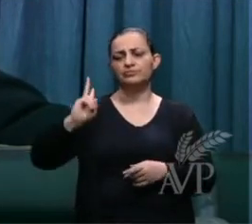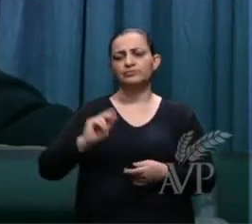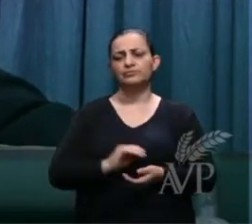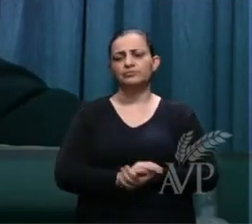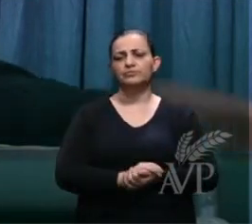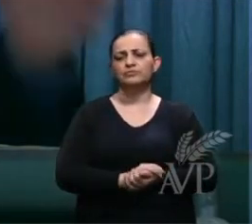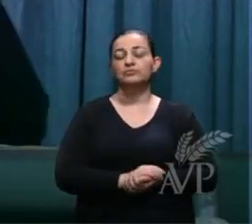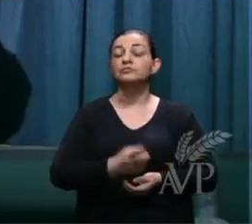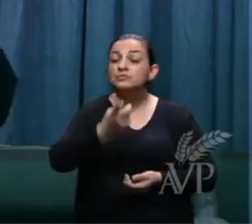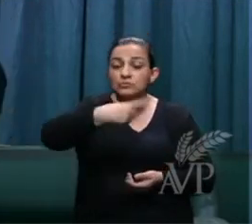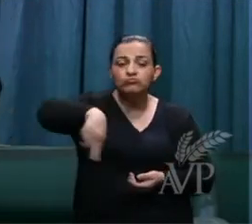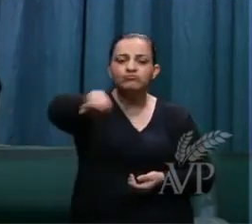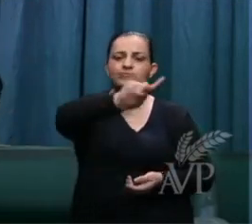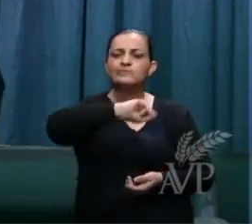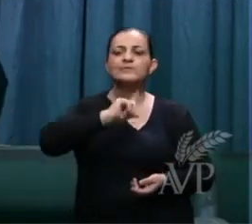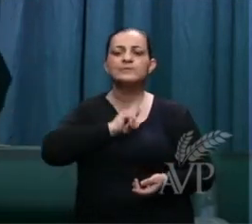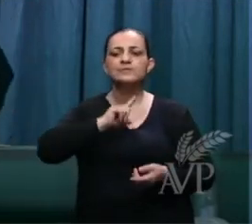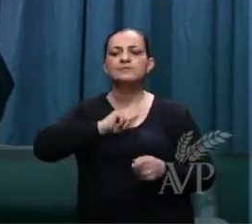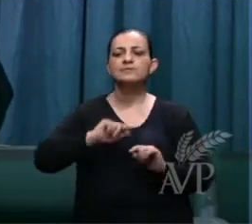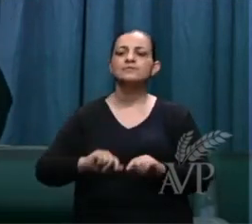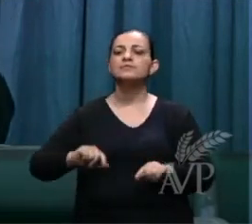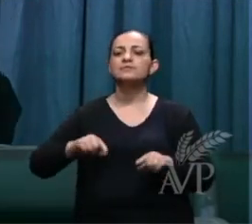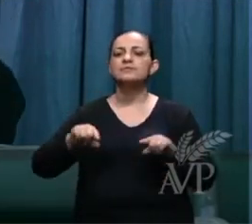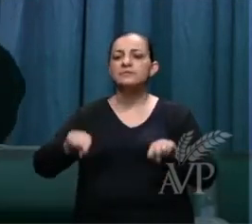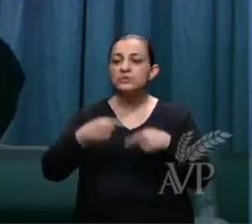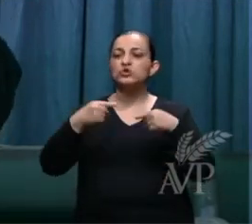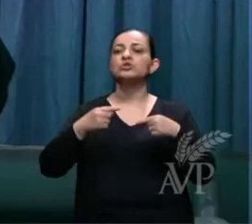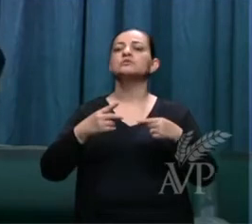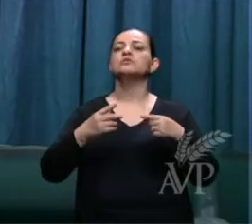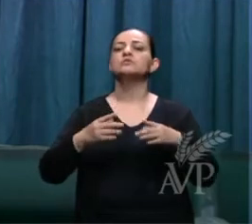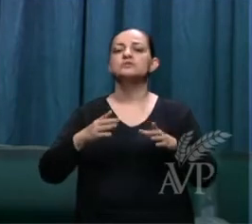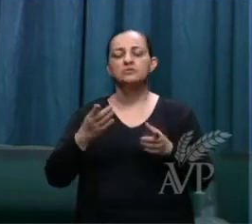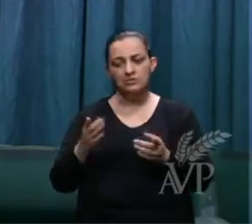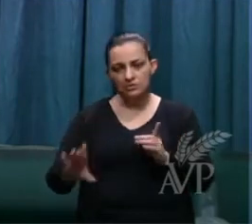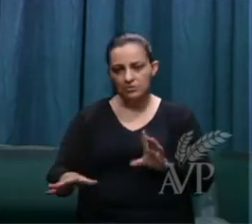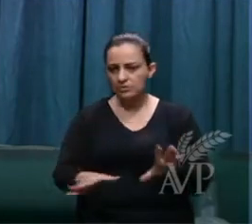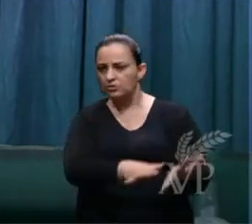e você tem essa chance e ele e você vem a ele